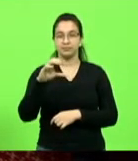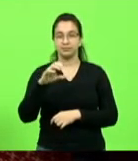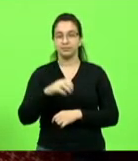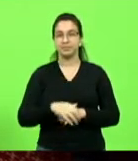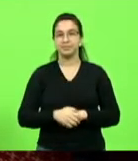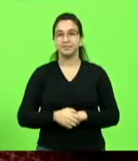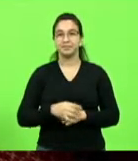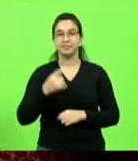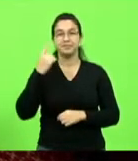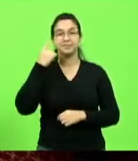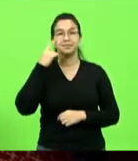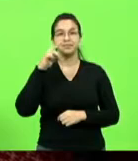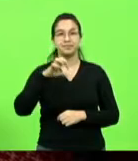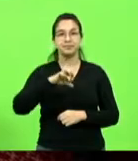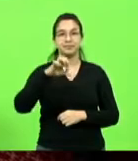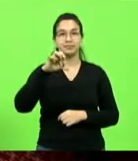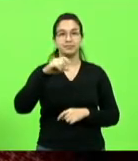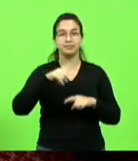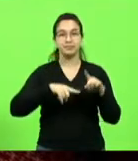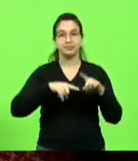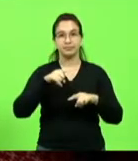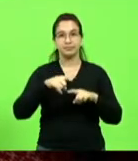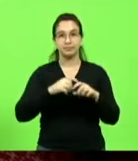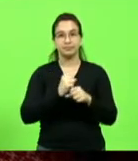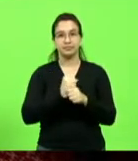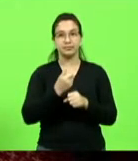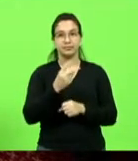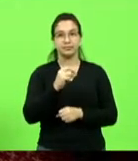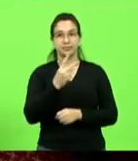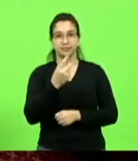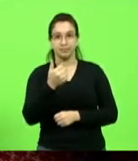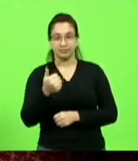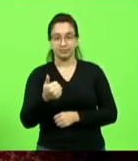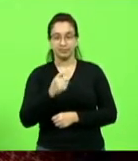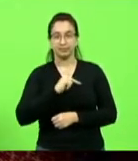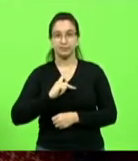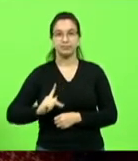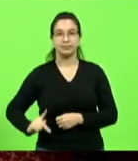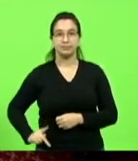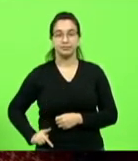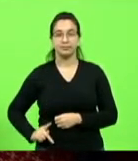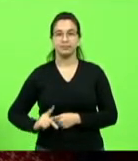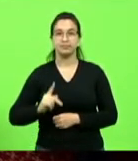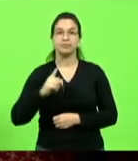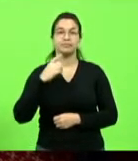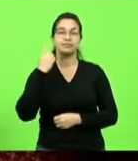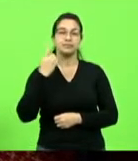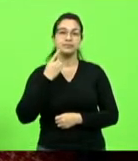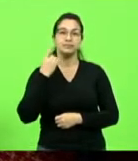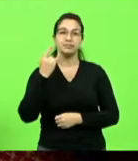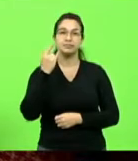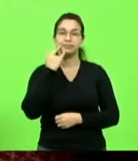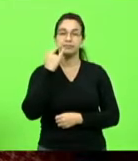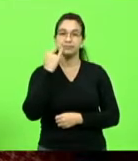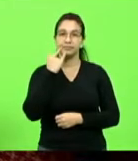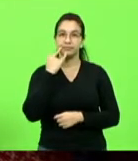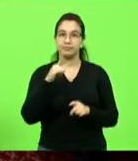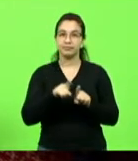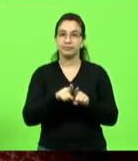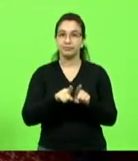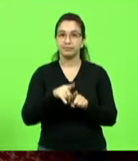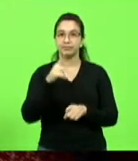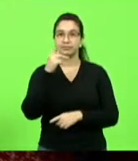realizada em 9 de junho de 2021. Presidência, deputados, Mauro de Nadal e Kennedy